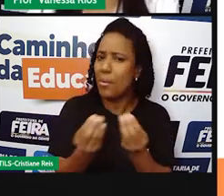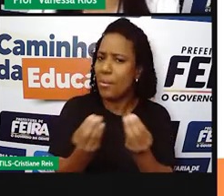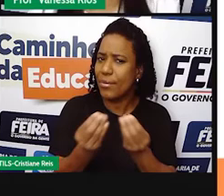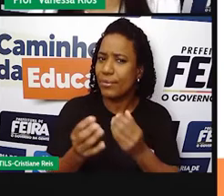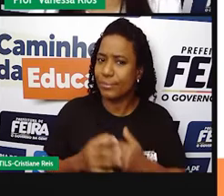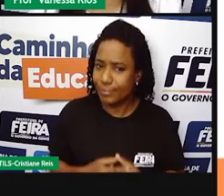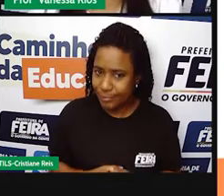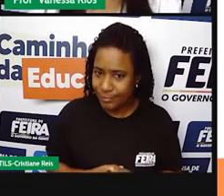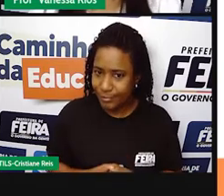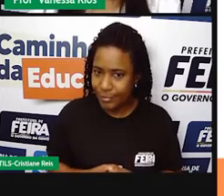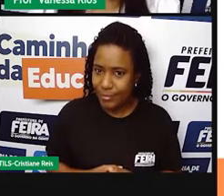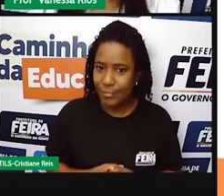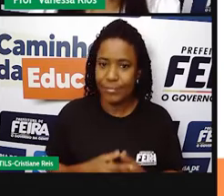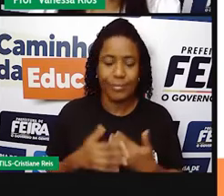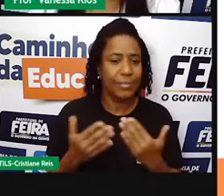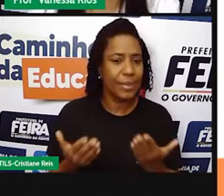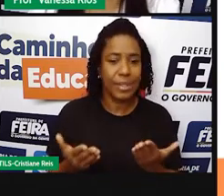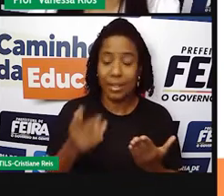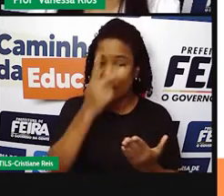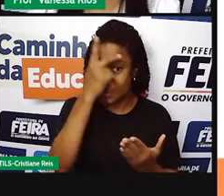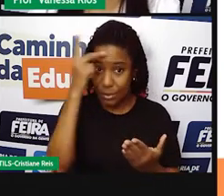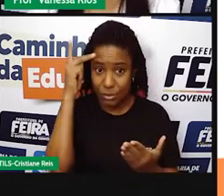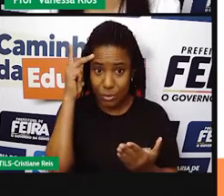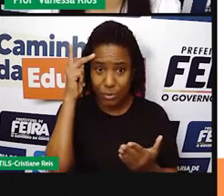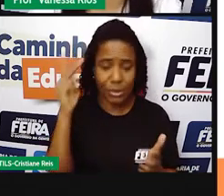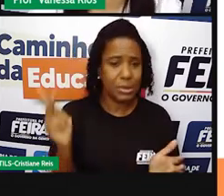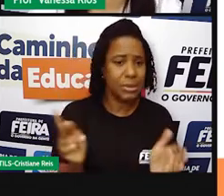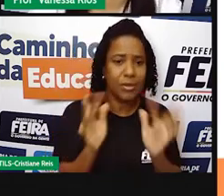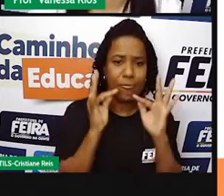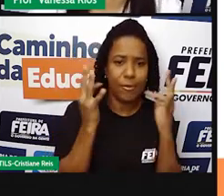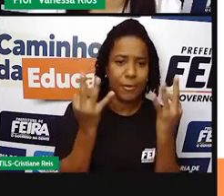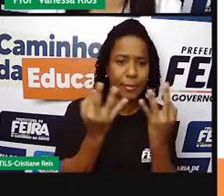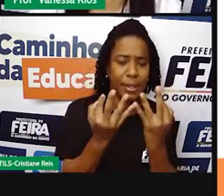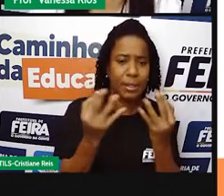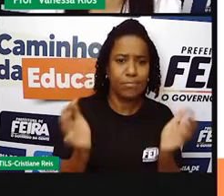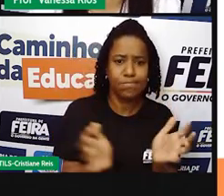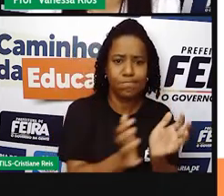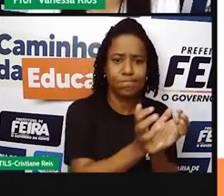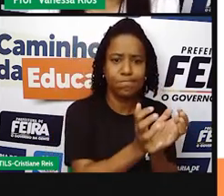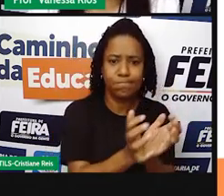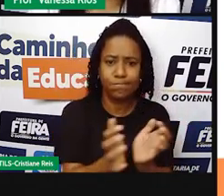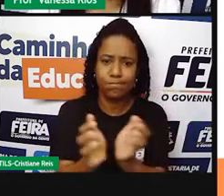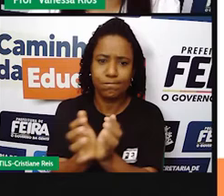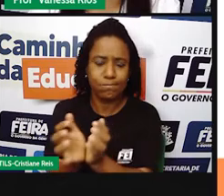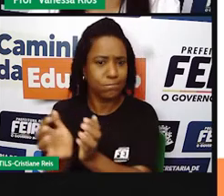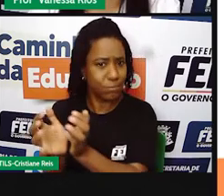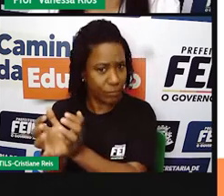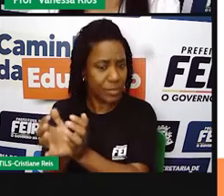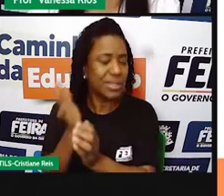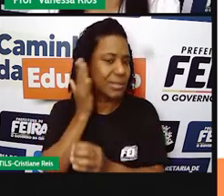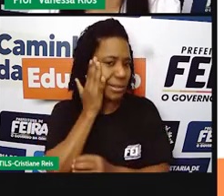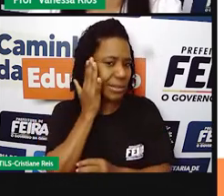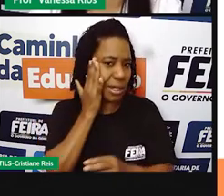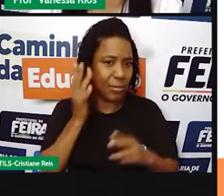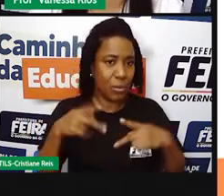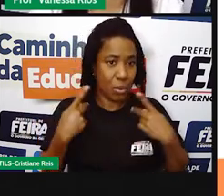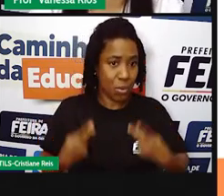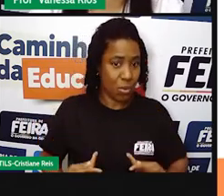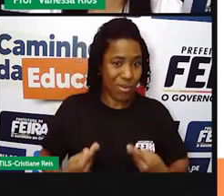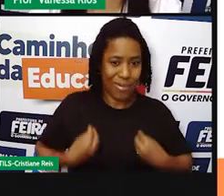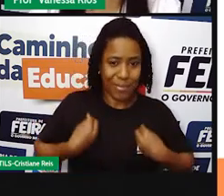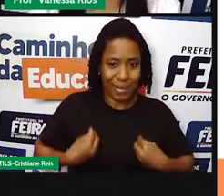Como é que as pessoas se organizam. A gente já viu que o ser humano é um ser social, né? Que tem a